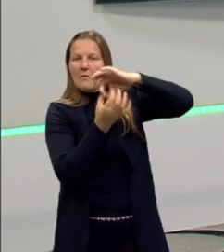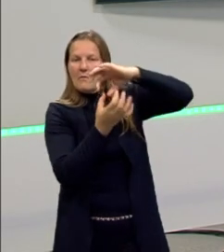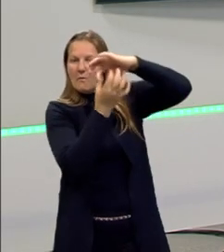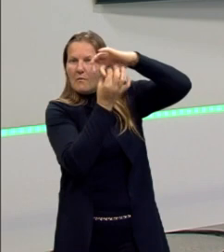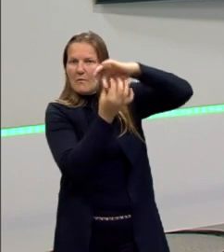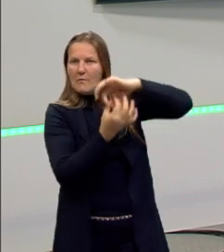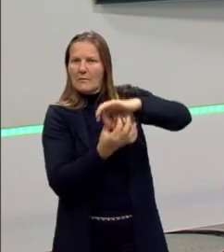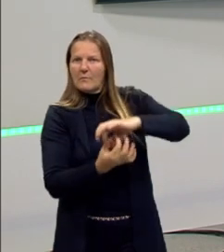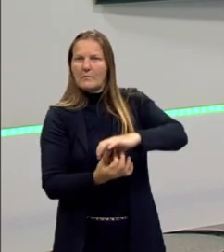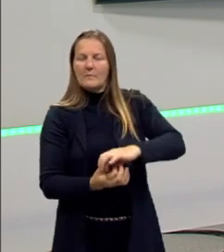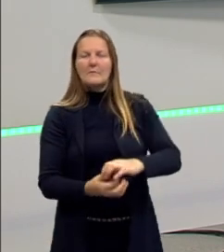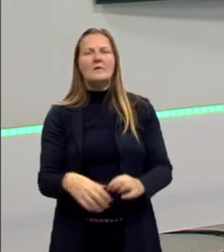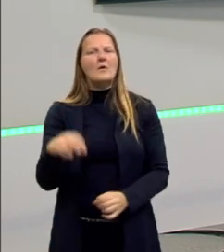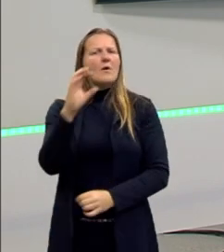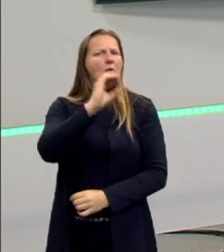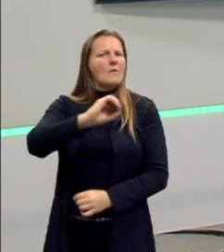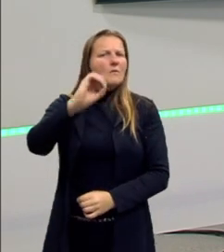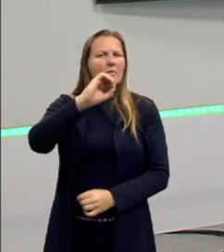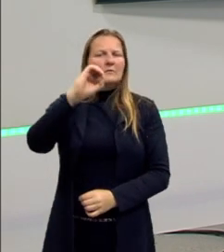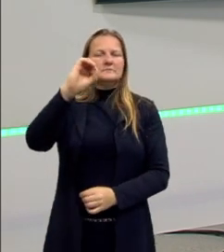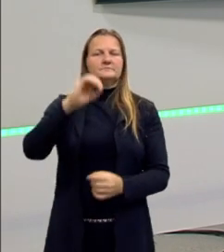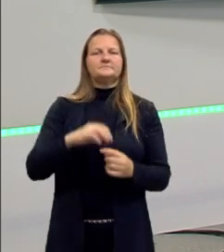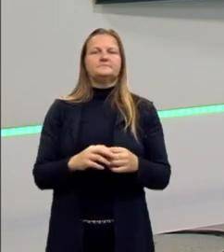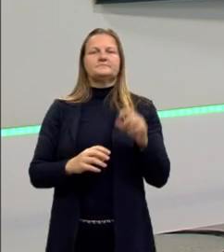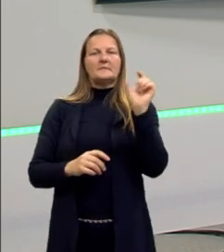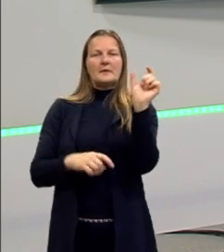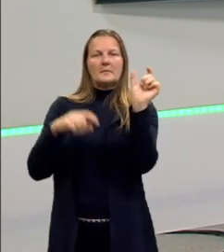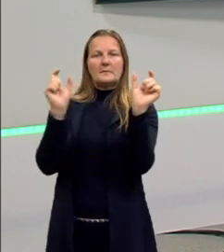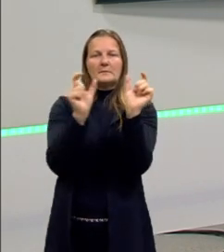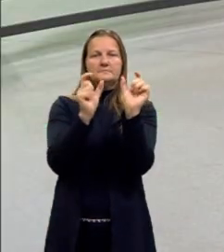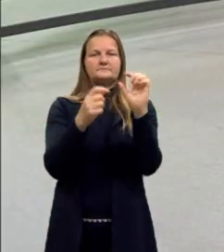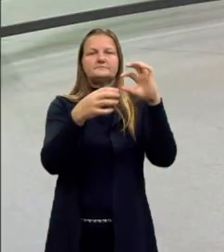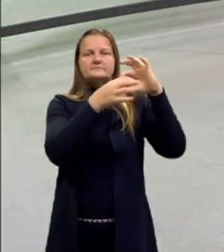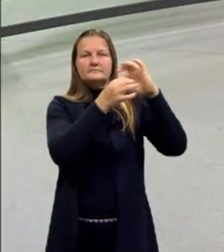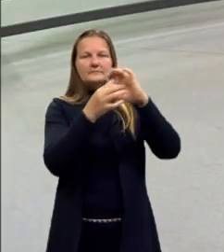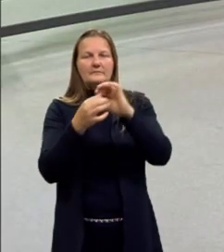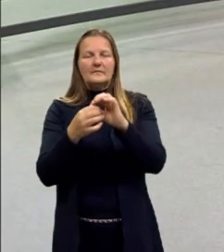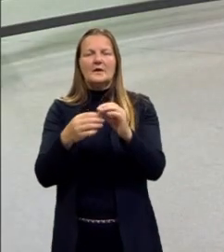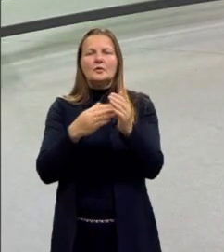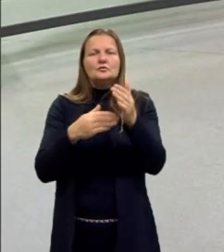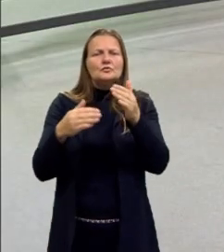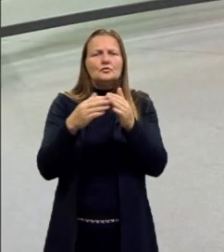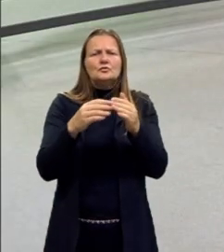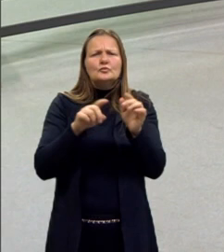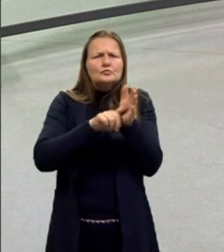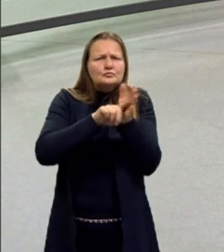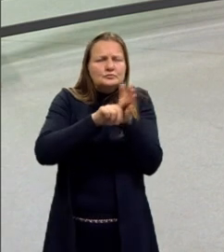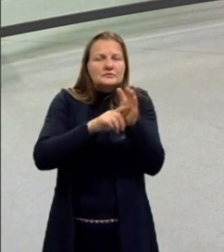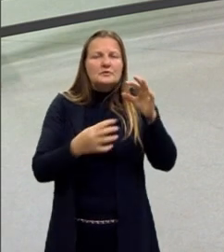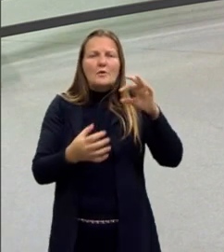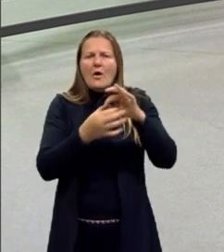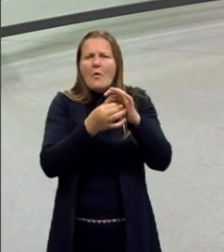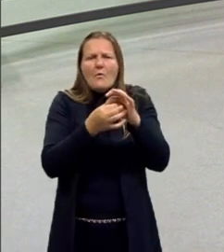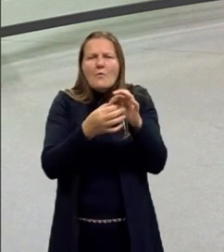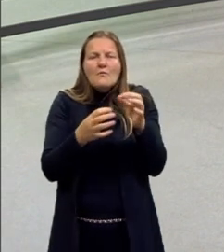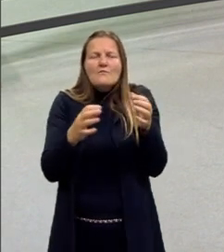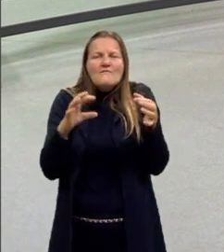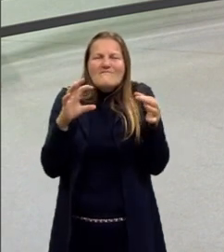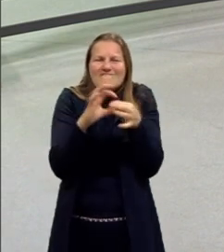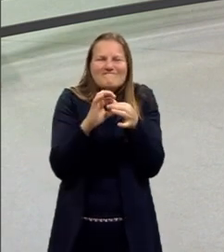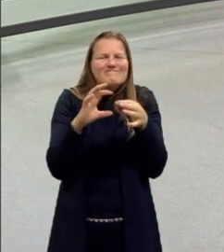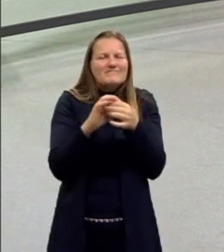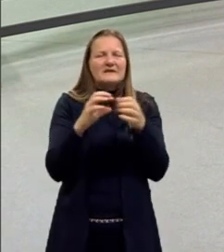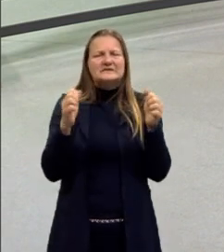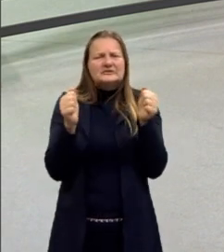ao outro, uma palavra à outra, e fazendo toda essa amarração de texto.